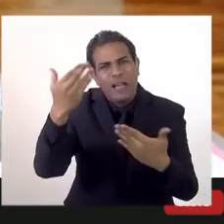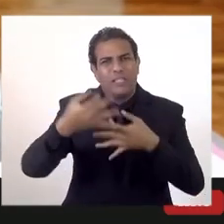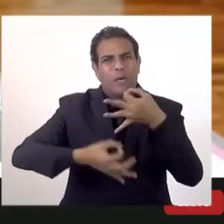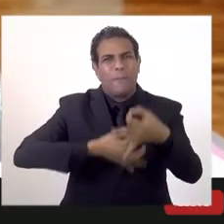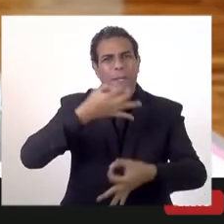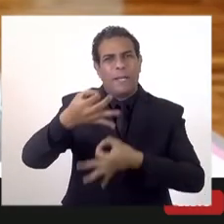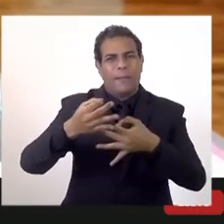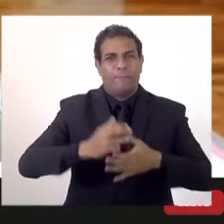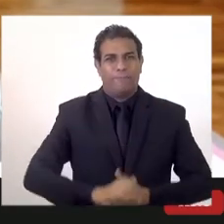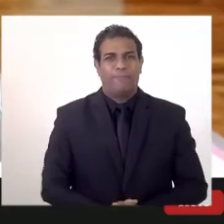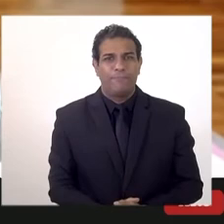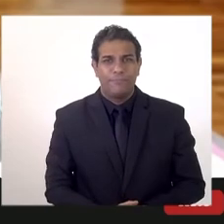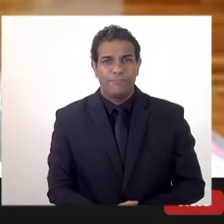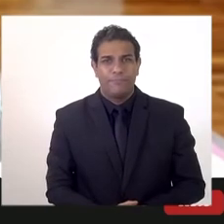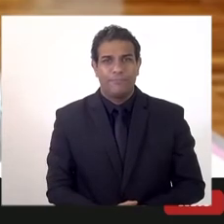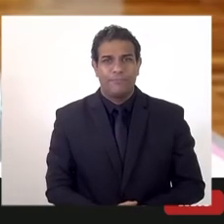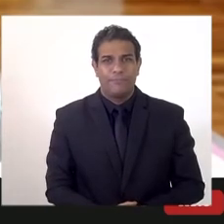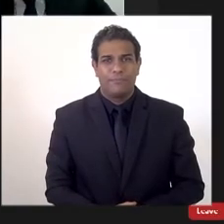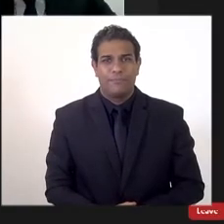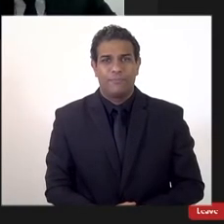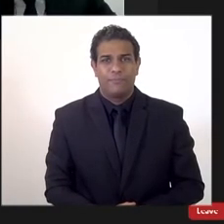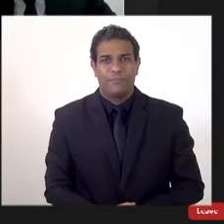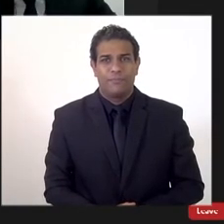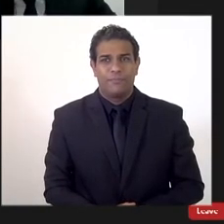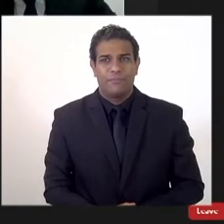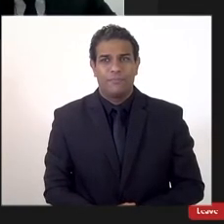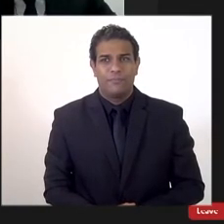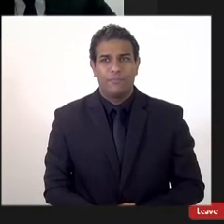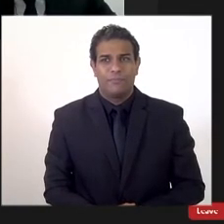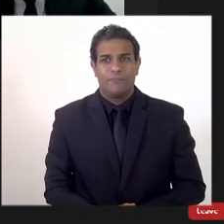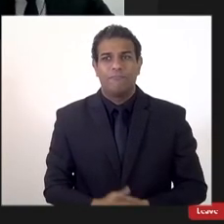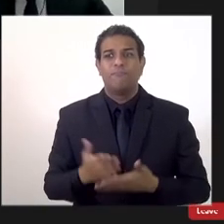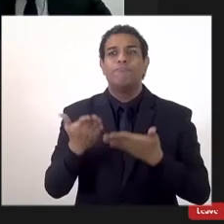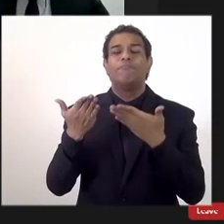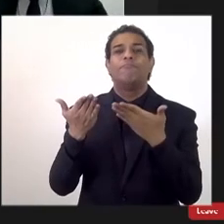Raul Sansão Sansão por favor Sansão